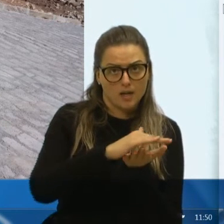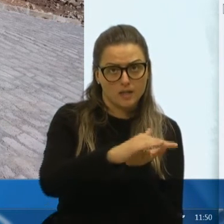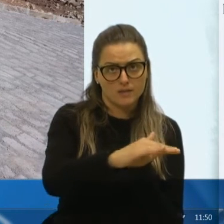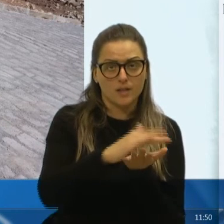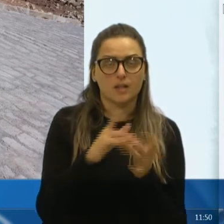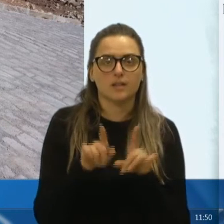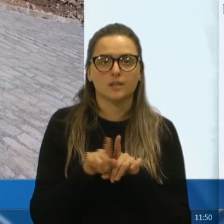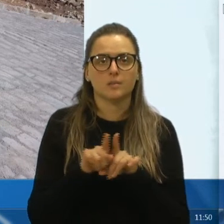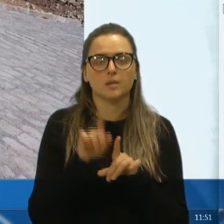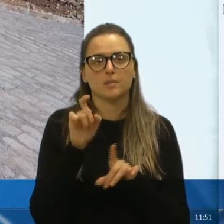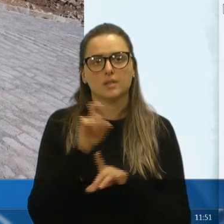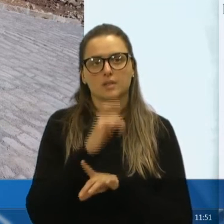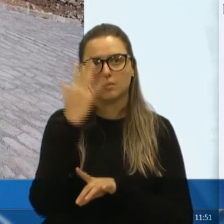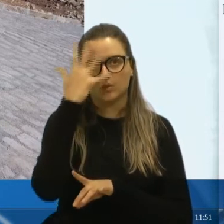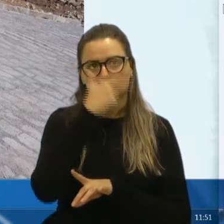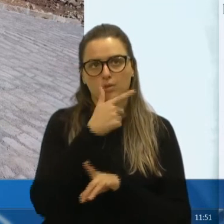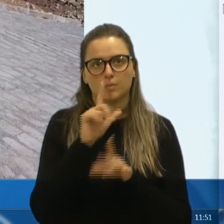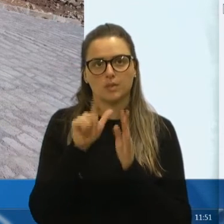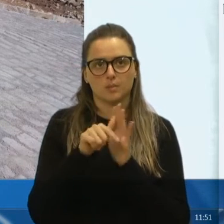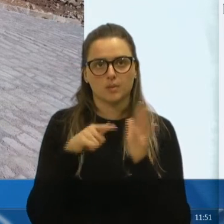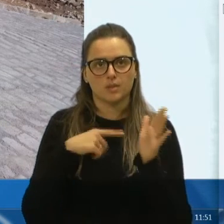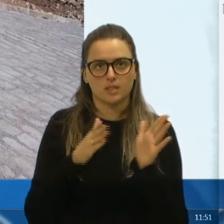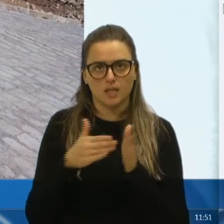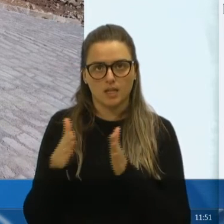para assim, depois, ter o calçamento,